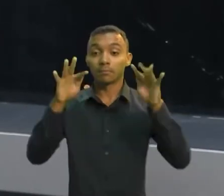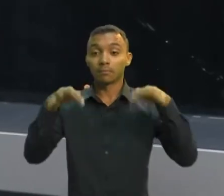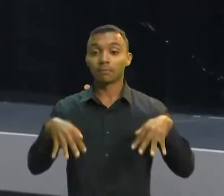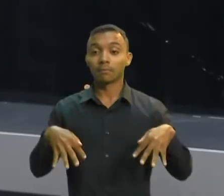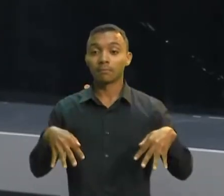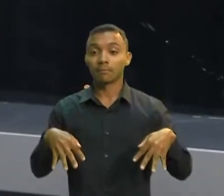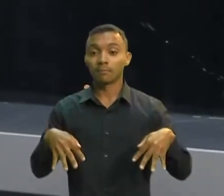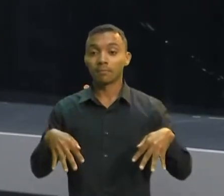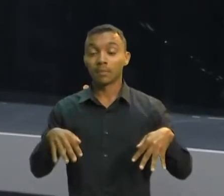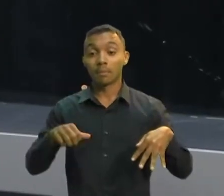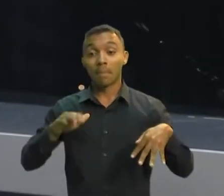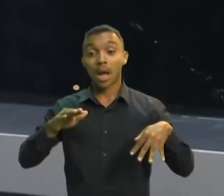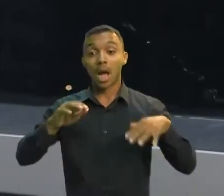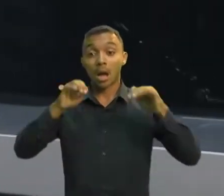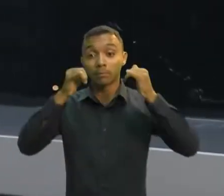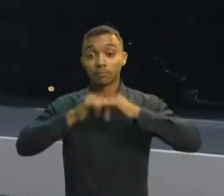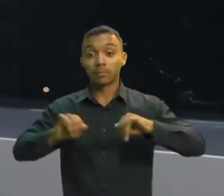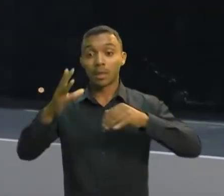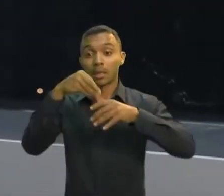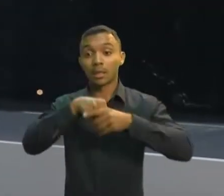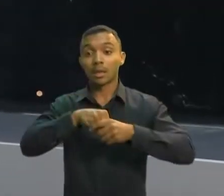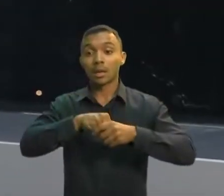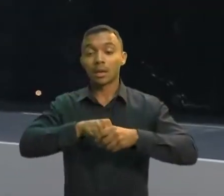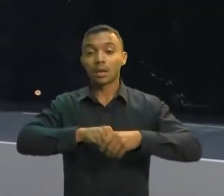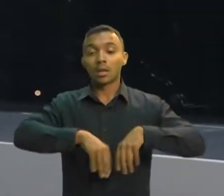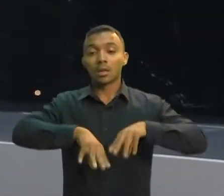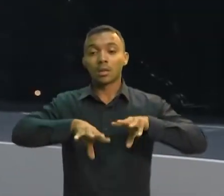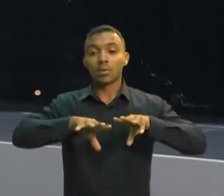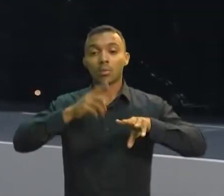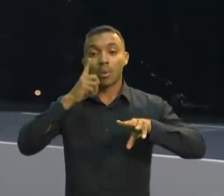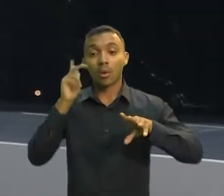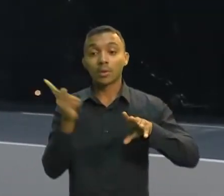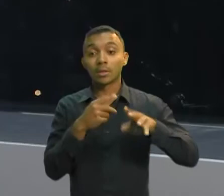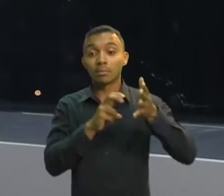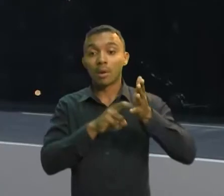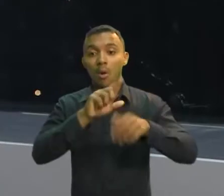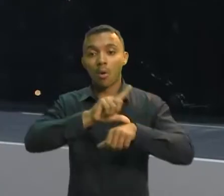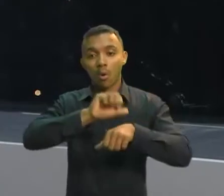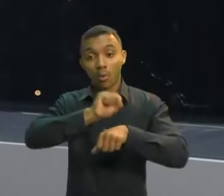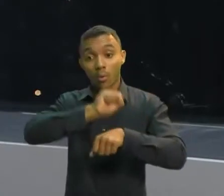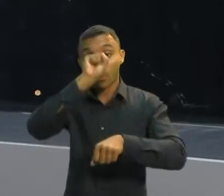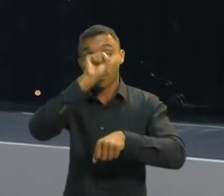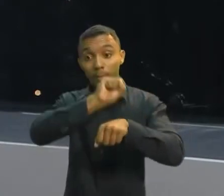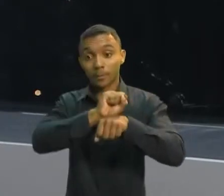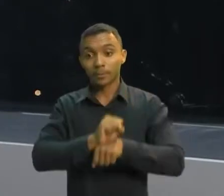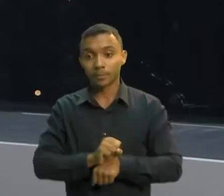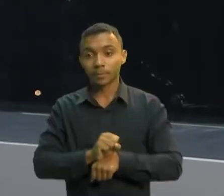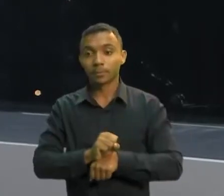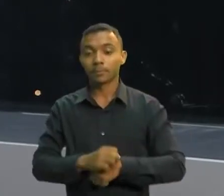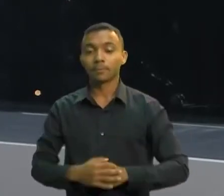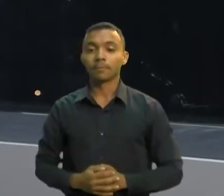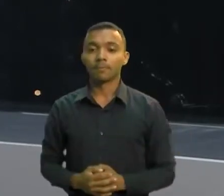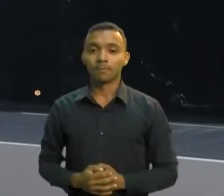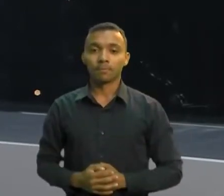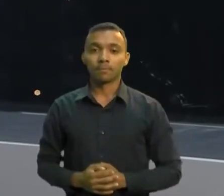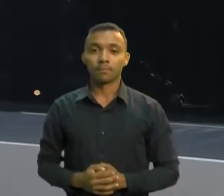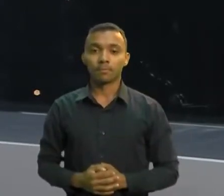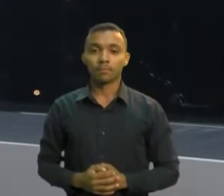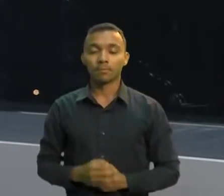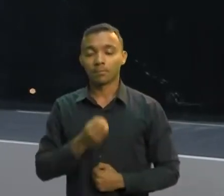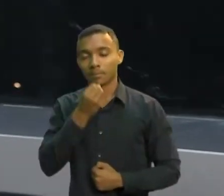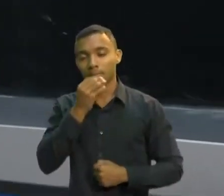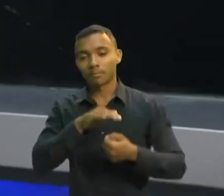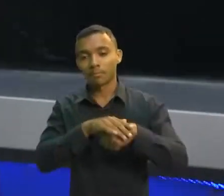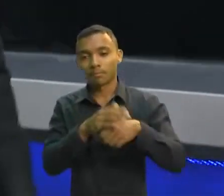Mais notícias no primeiro expediente que vai ao ar às oito e meia da manhã antes da sessão plenária. Uma boa noite para